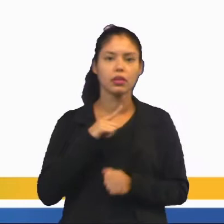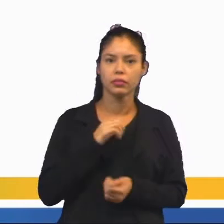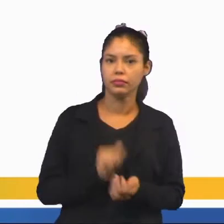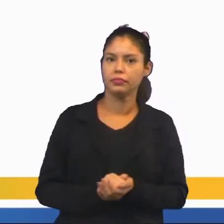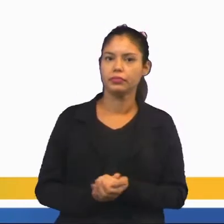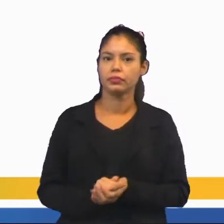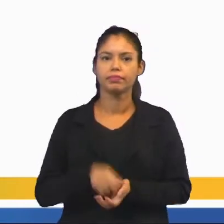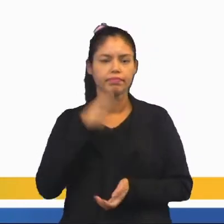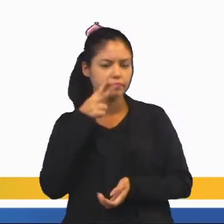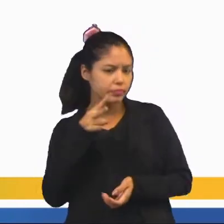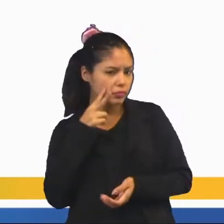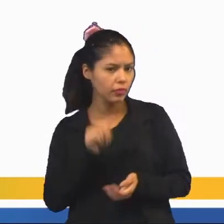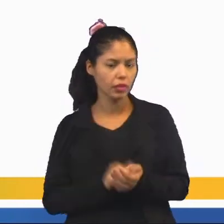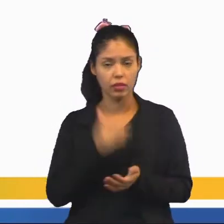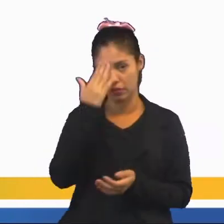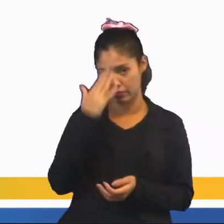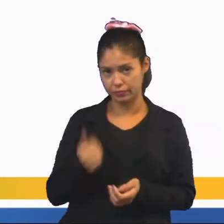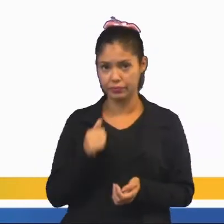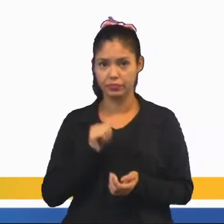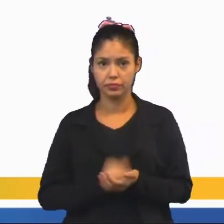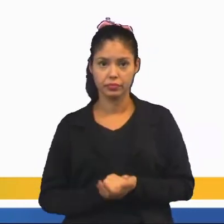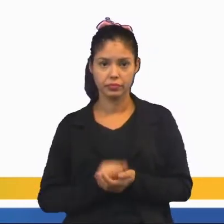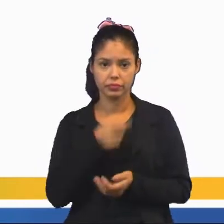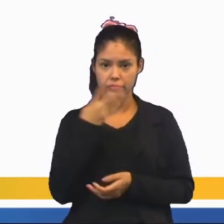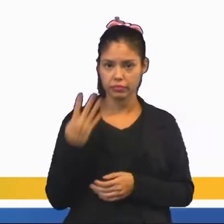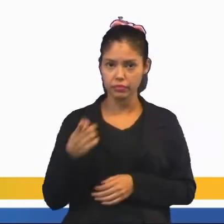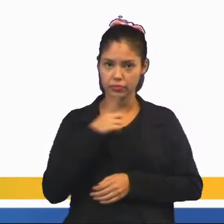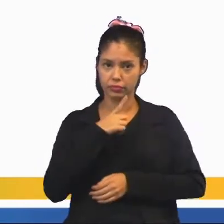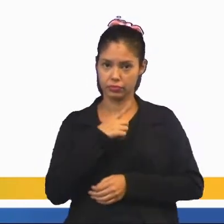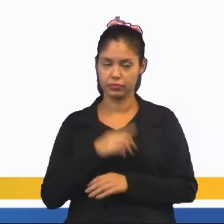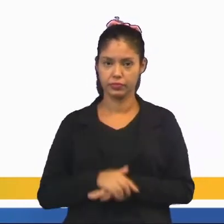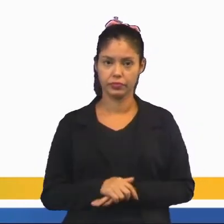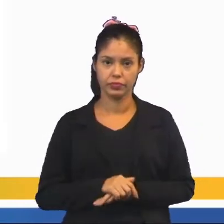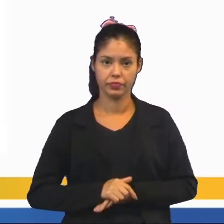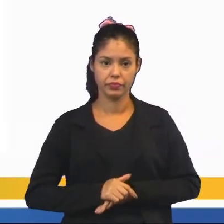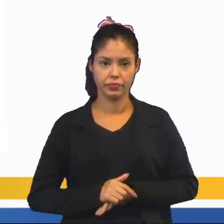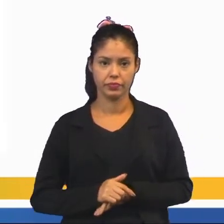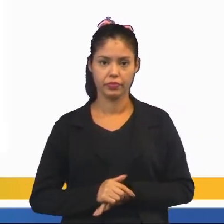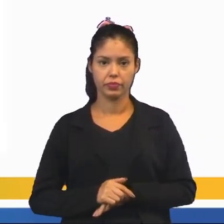previsão, porque nós sabemos a quantidade que temos.